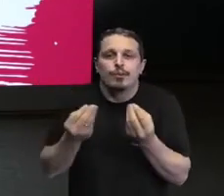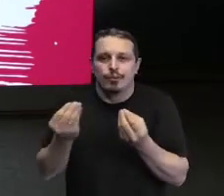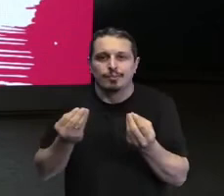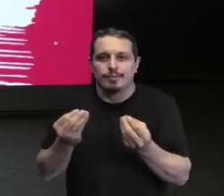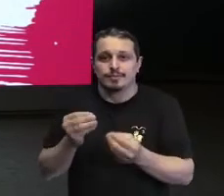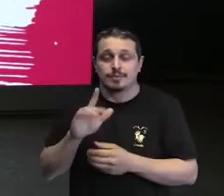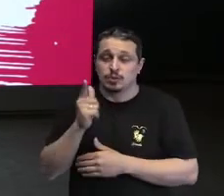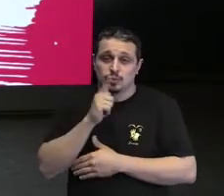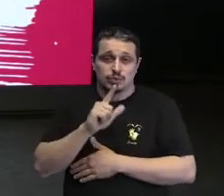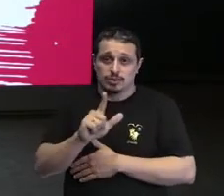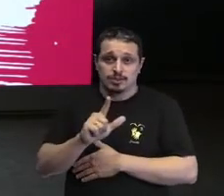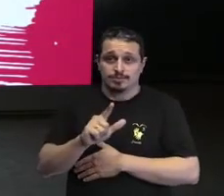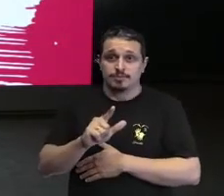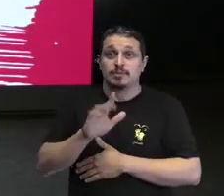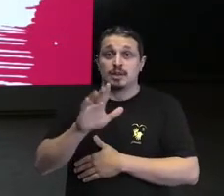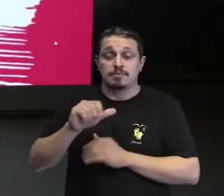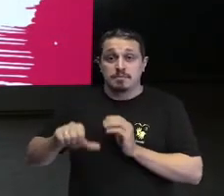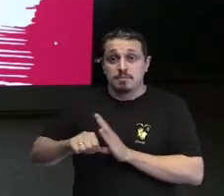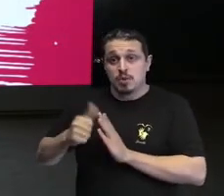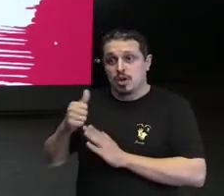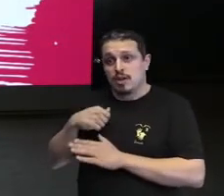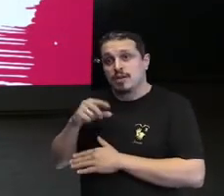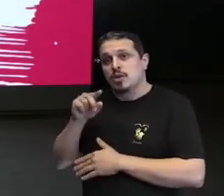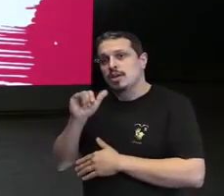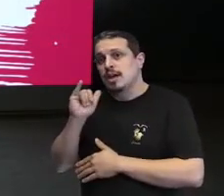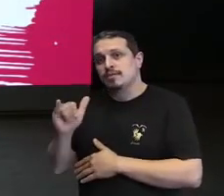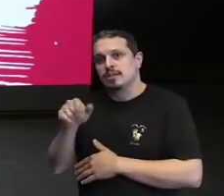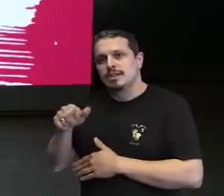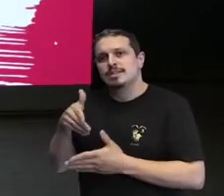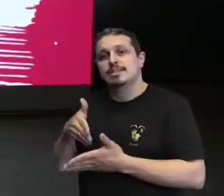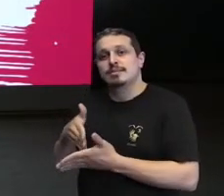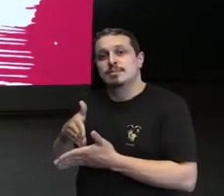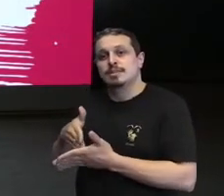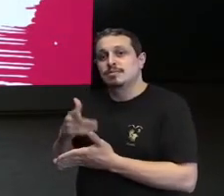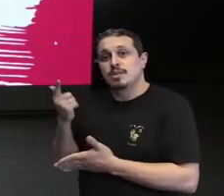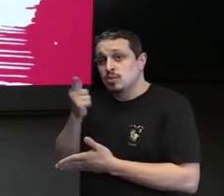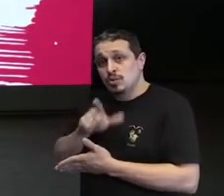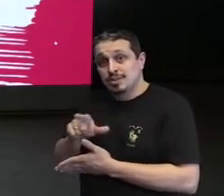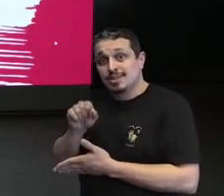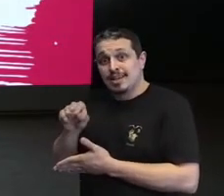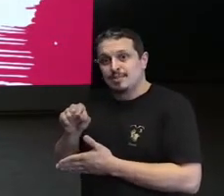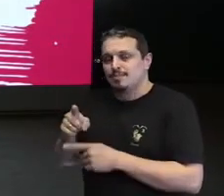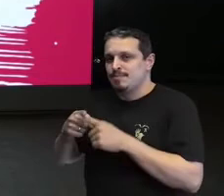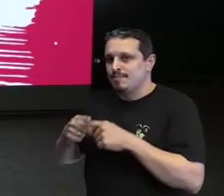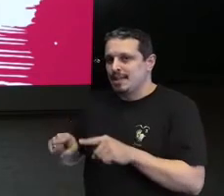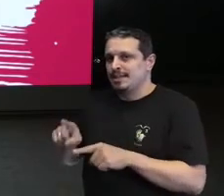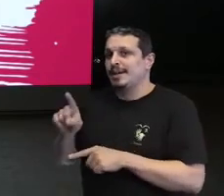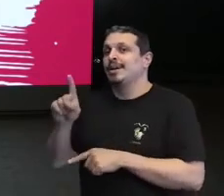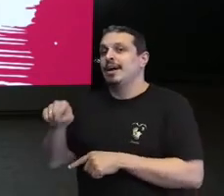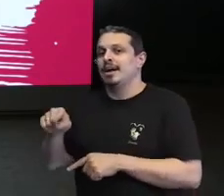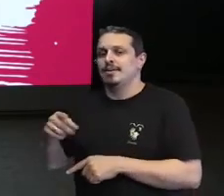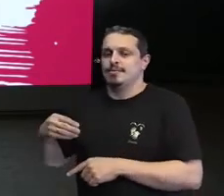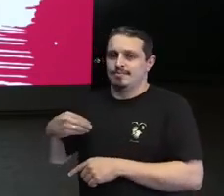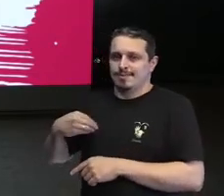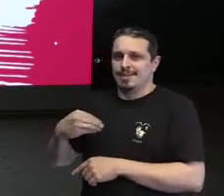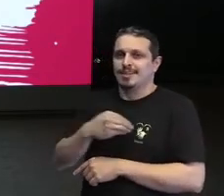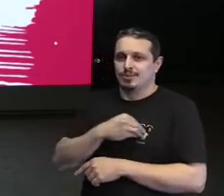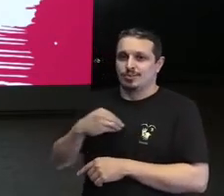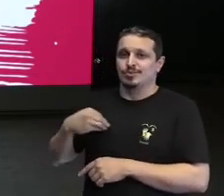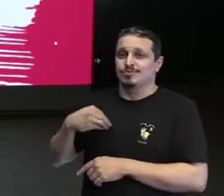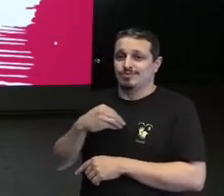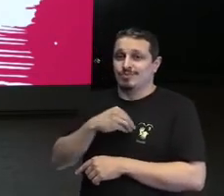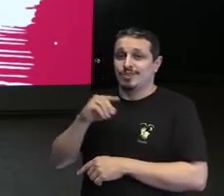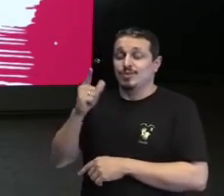limitação diante daquilo que ele não conseguia imaginar. E aí, acho que essa foi a minha primeira grande lição,